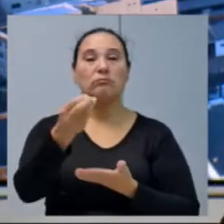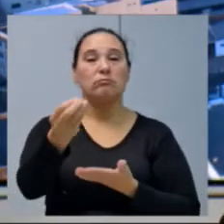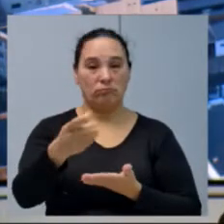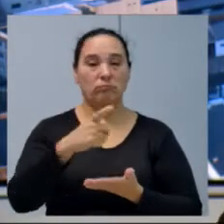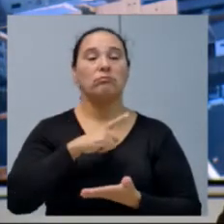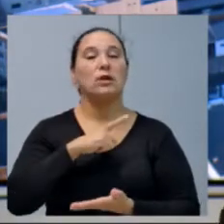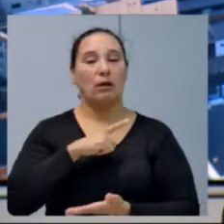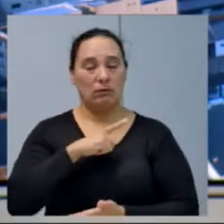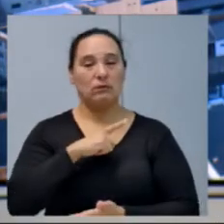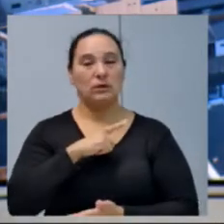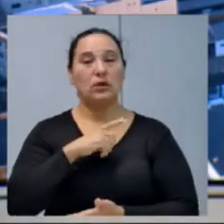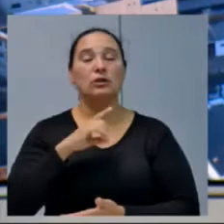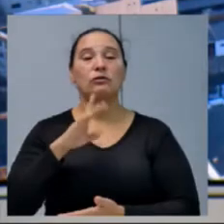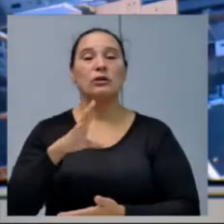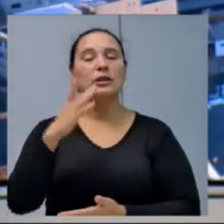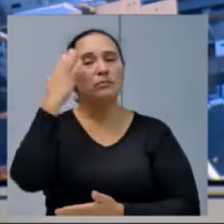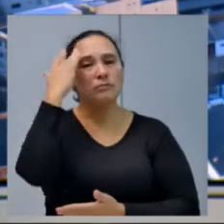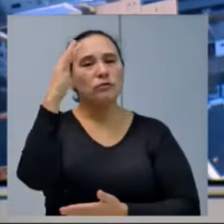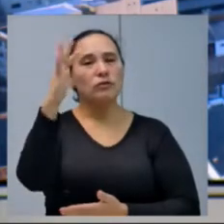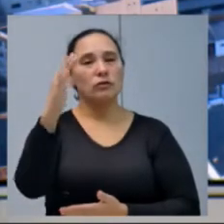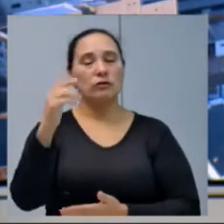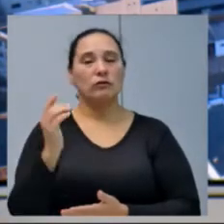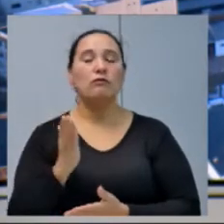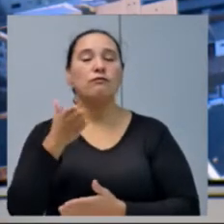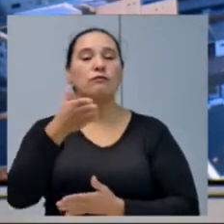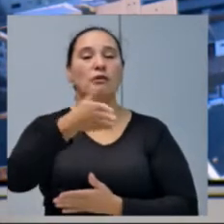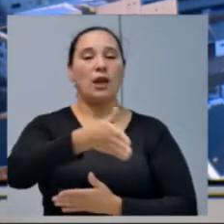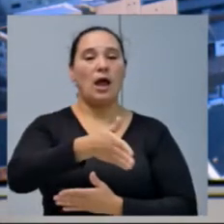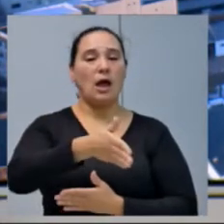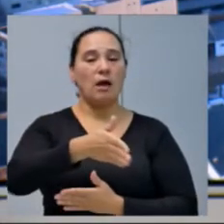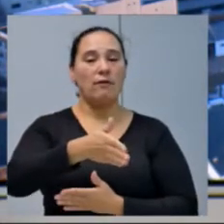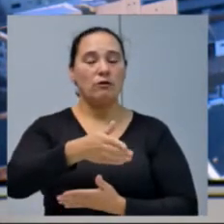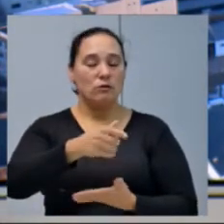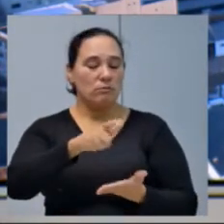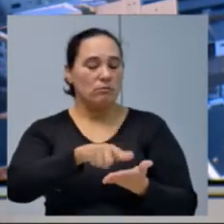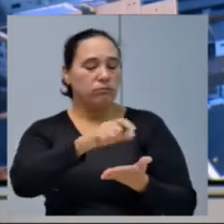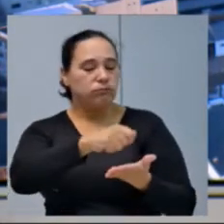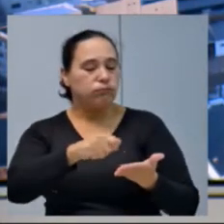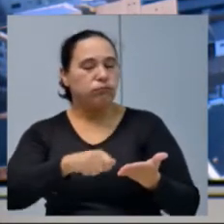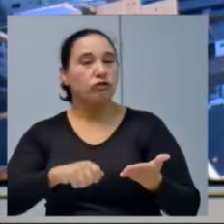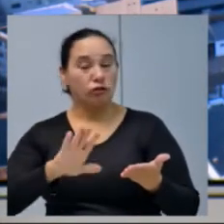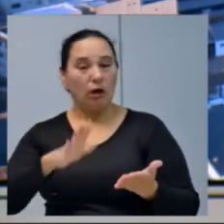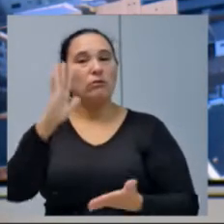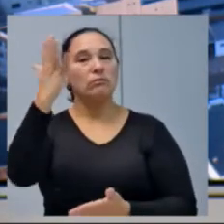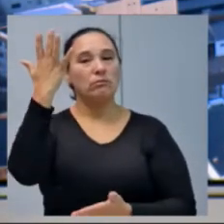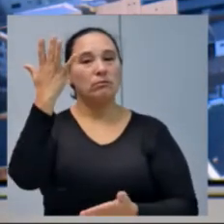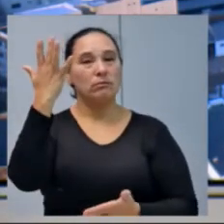Tem. Só que, imagina, se eu chego, faço uma receita, já aconteceu,